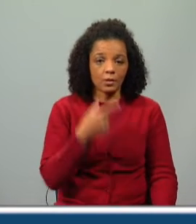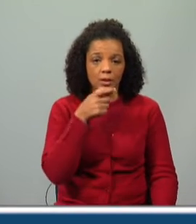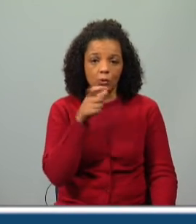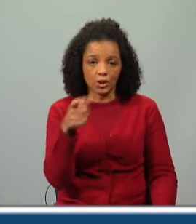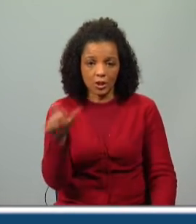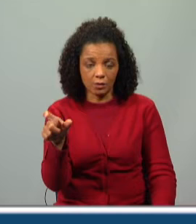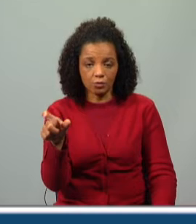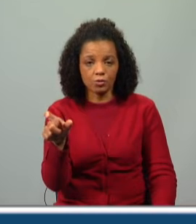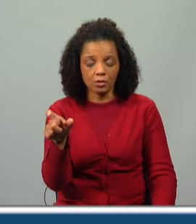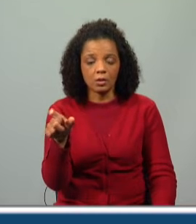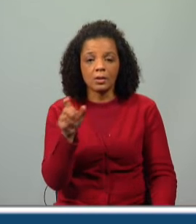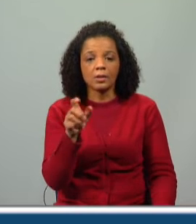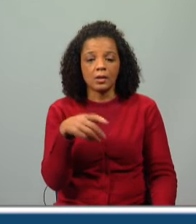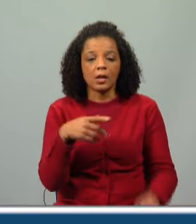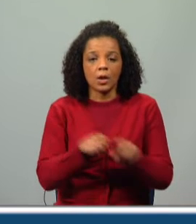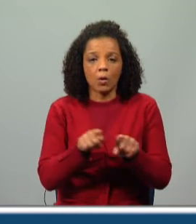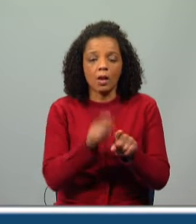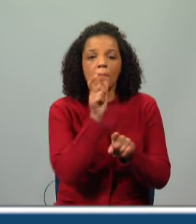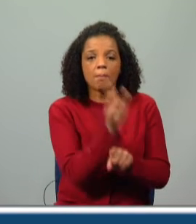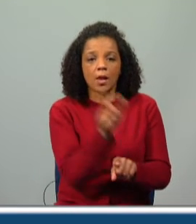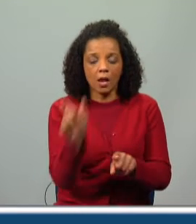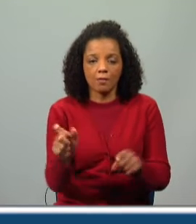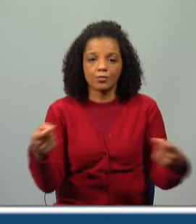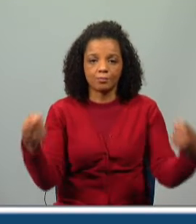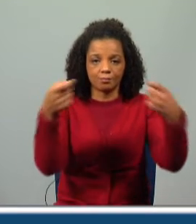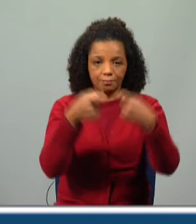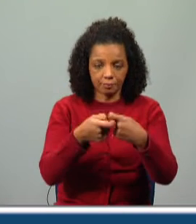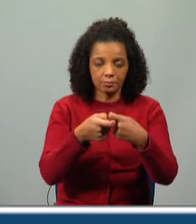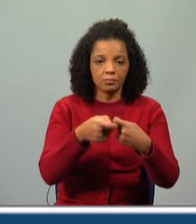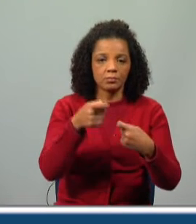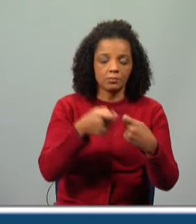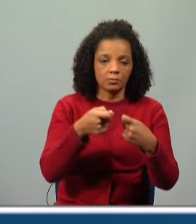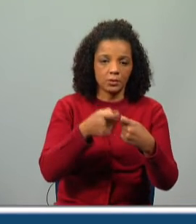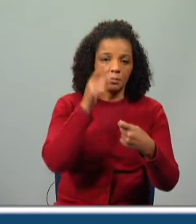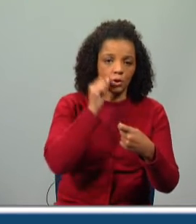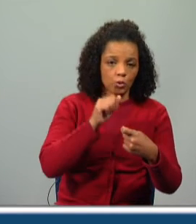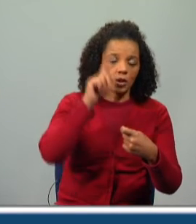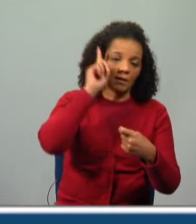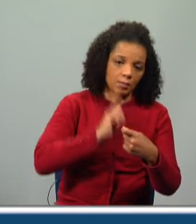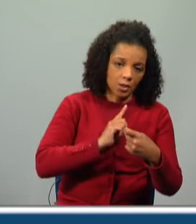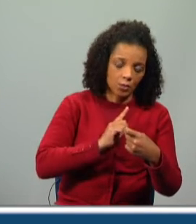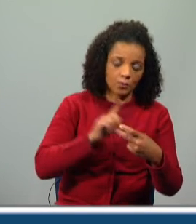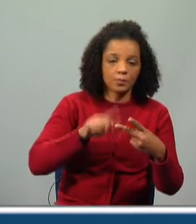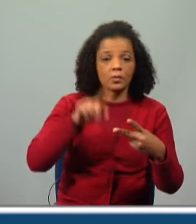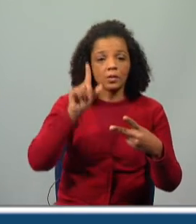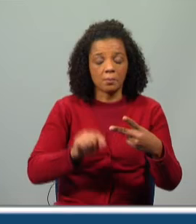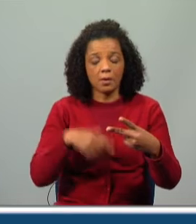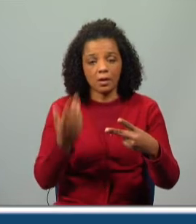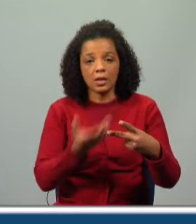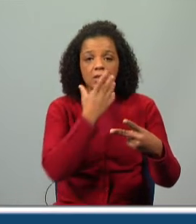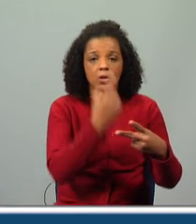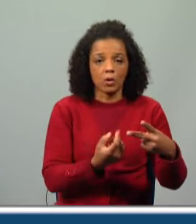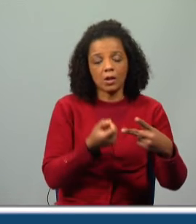adjetivos são palavras que concordam em género masculino e feminino e em número